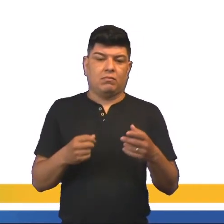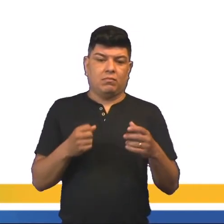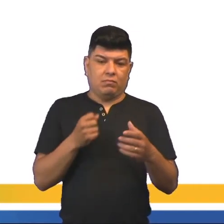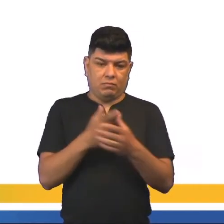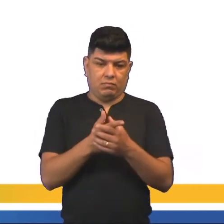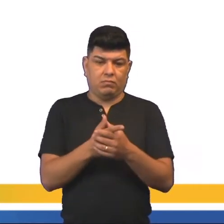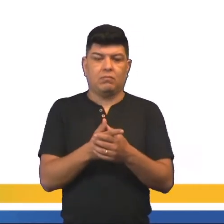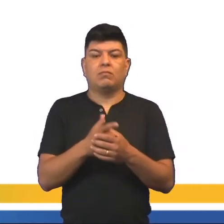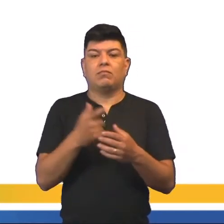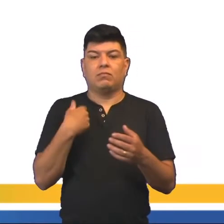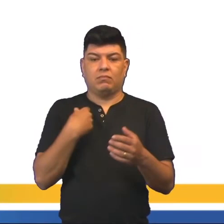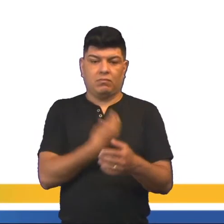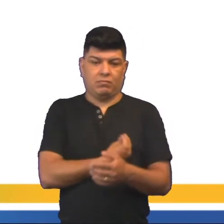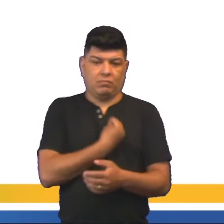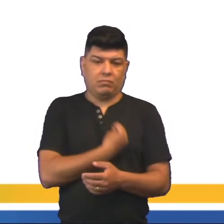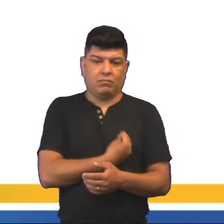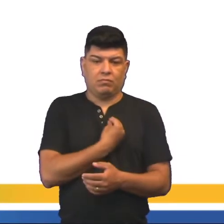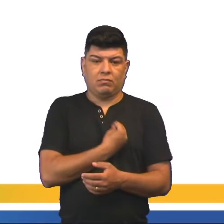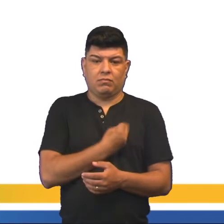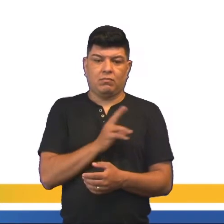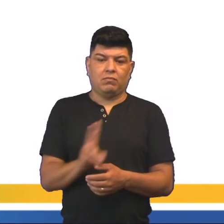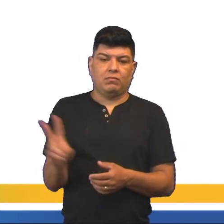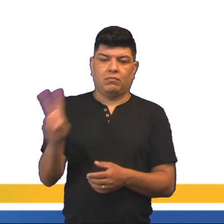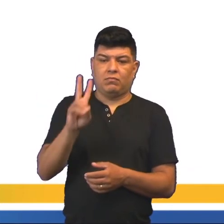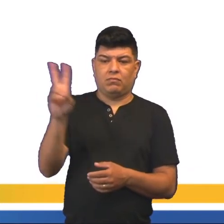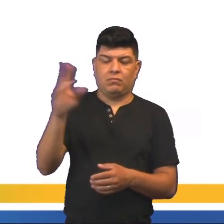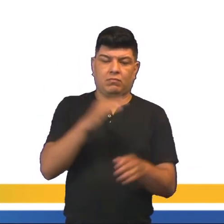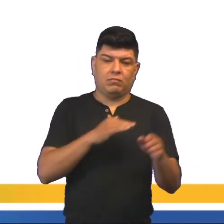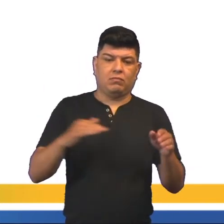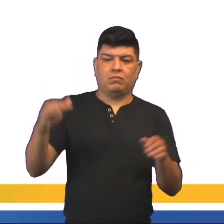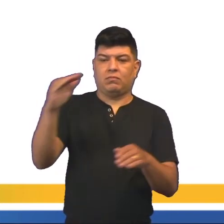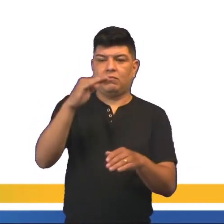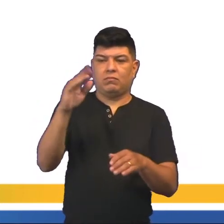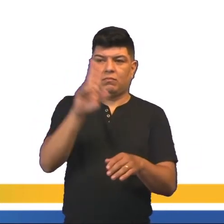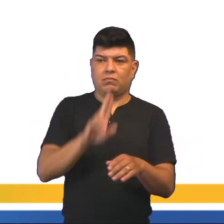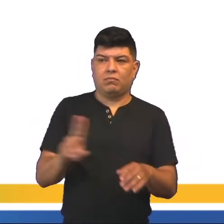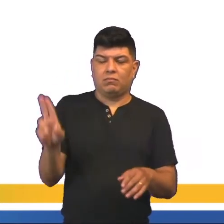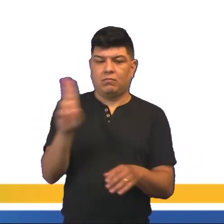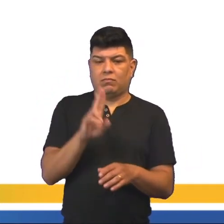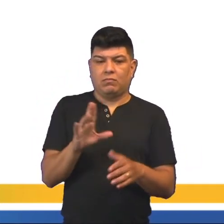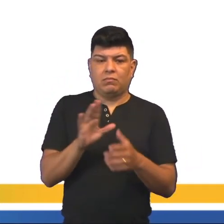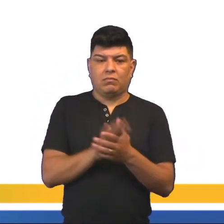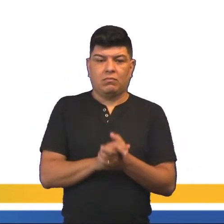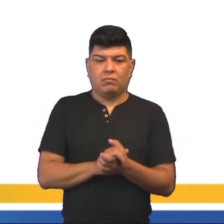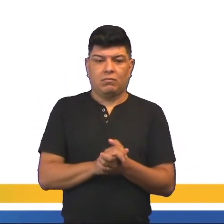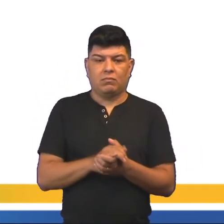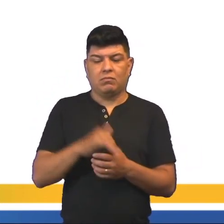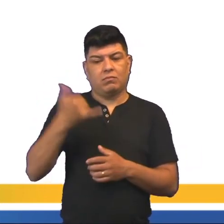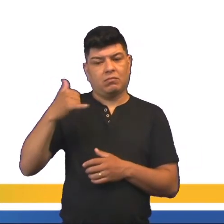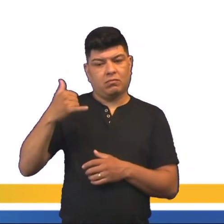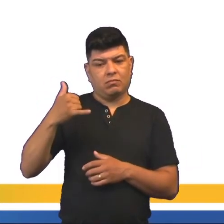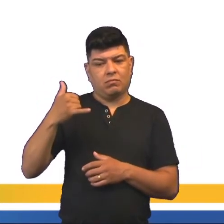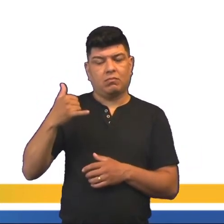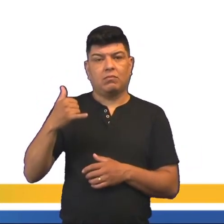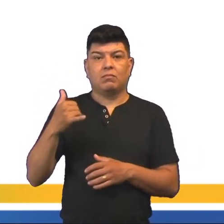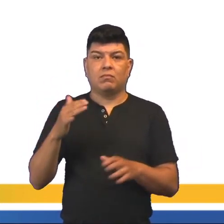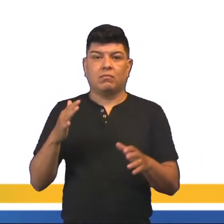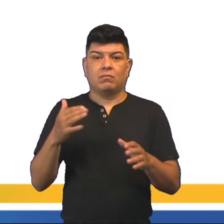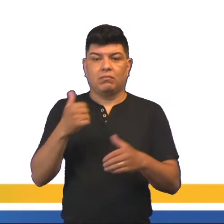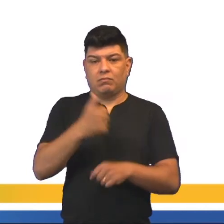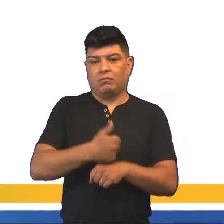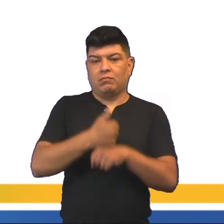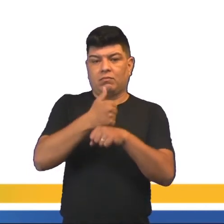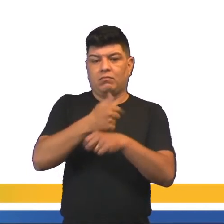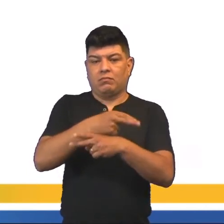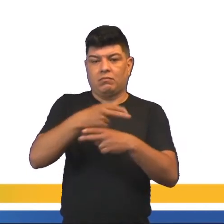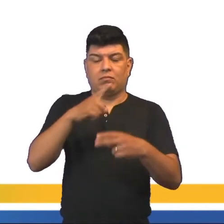é um objeto inanimado, ela ganha vida, seu valor torna-se superior ao valor de uso. O valor de uso de um celular é a qualidade